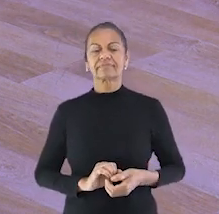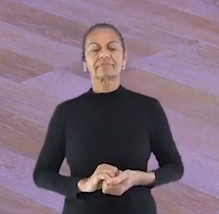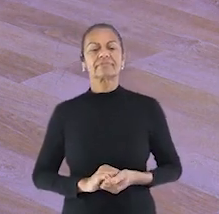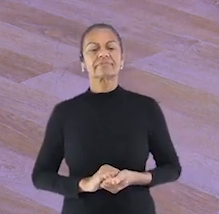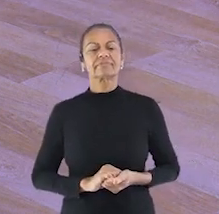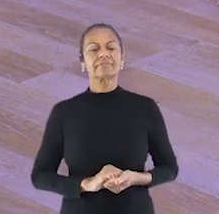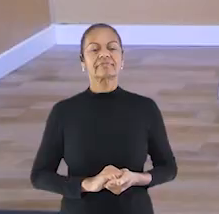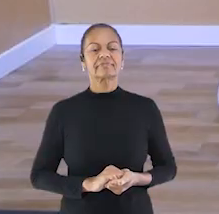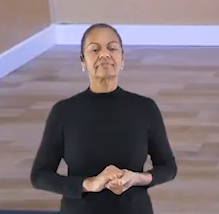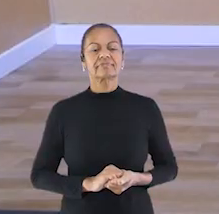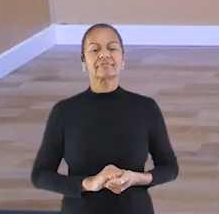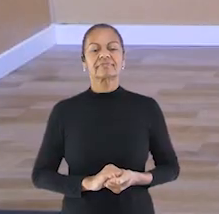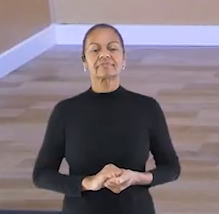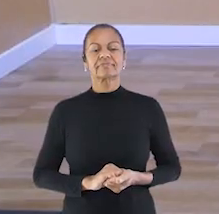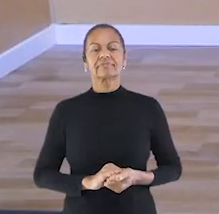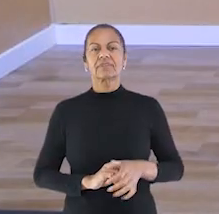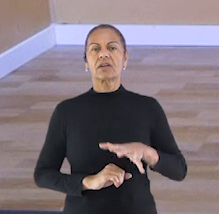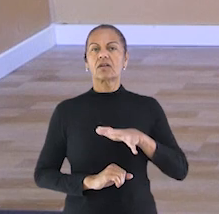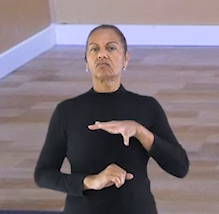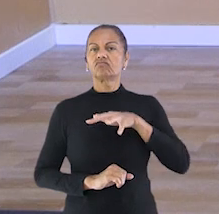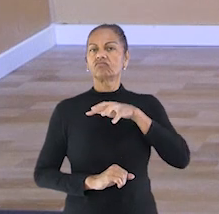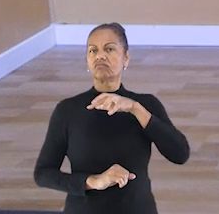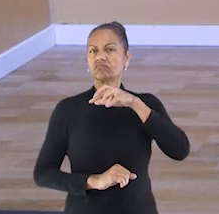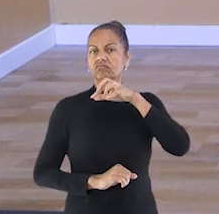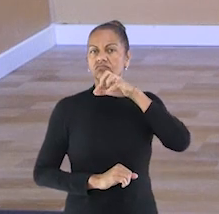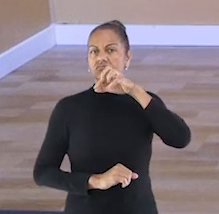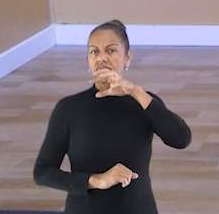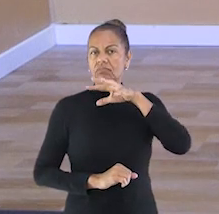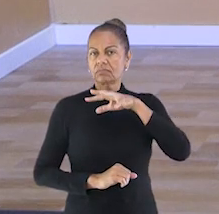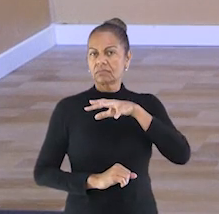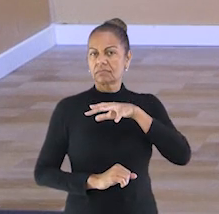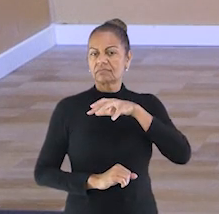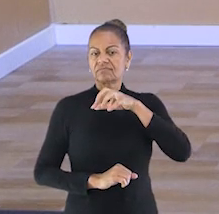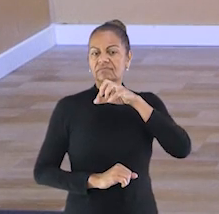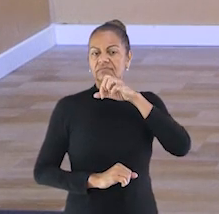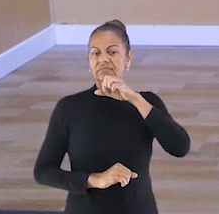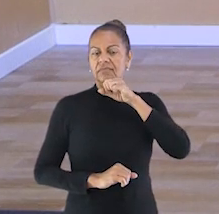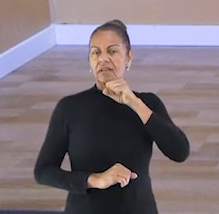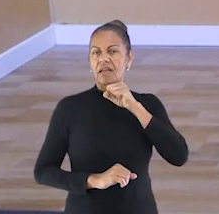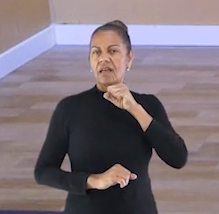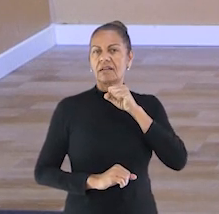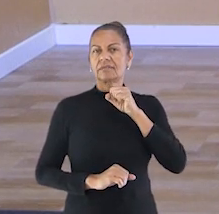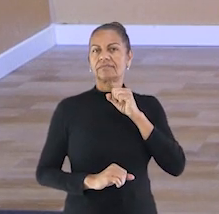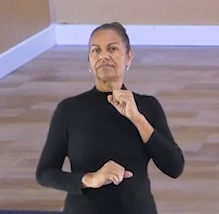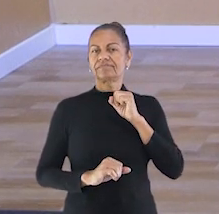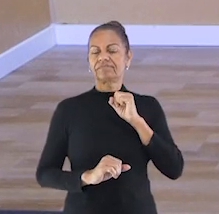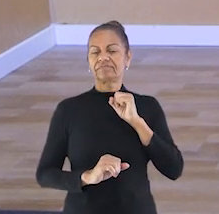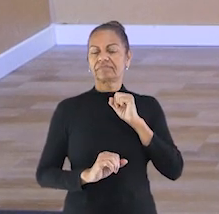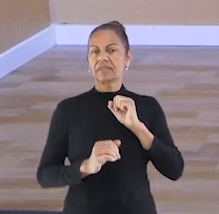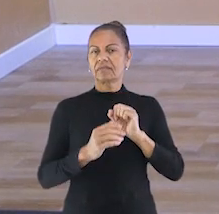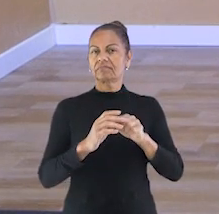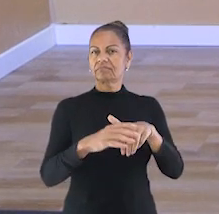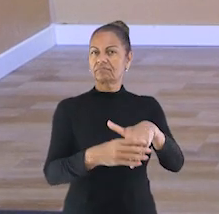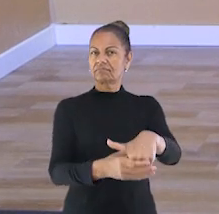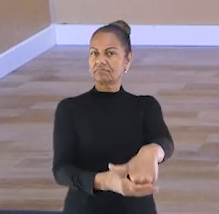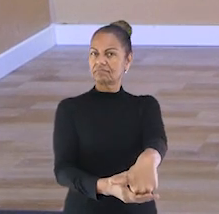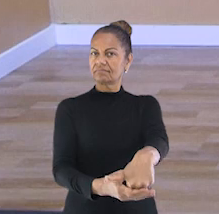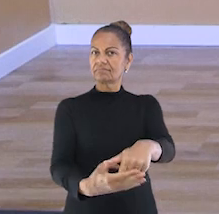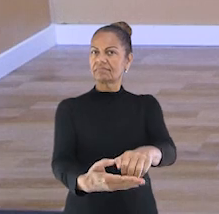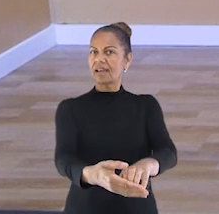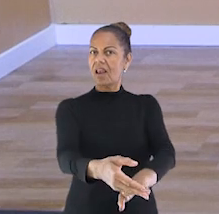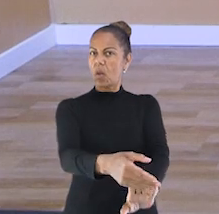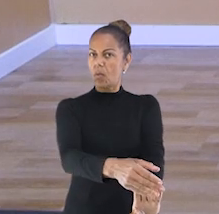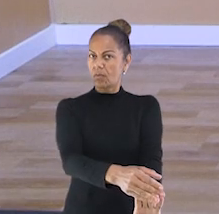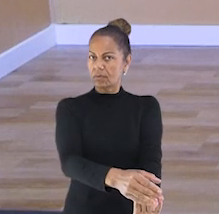dez. Respira um pouquinho, beleza? Alonga. Temos mais dez